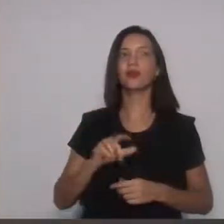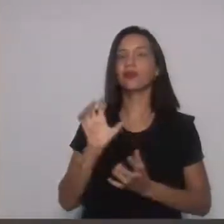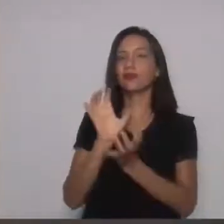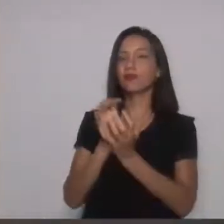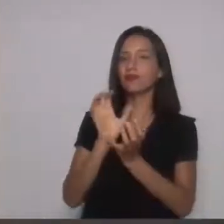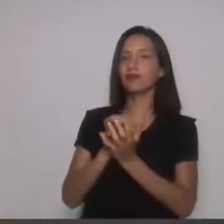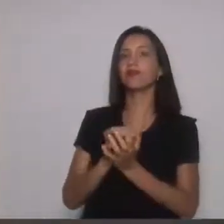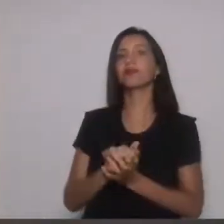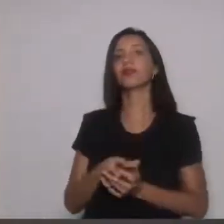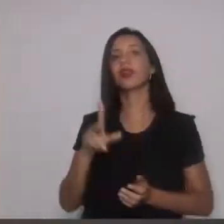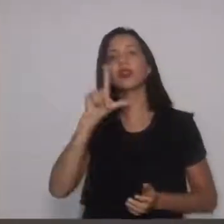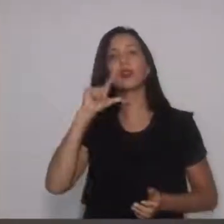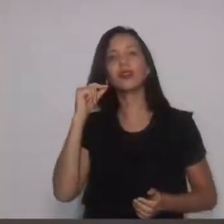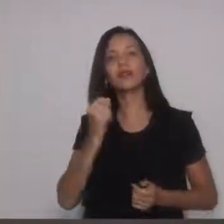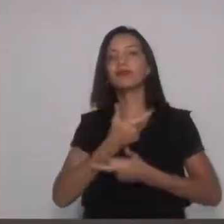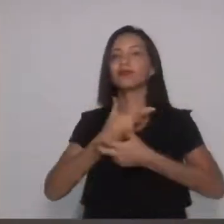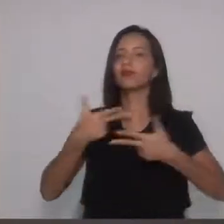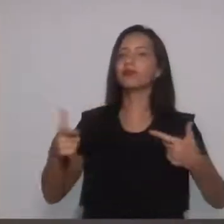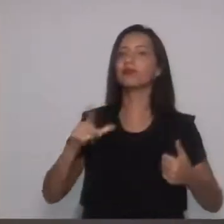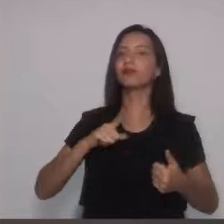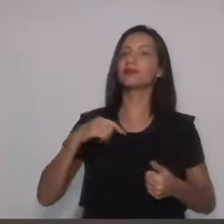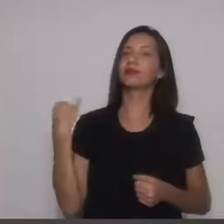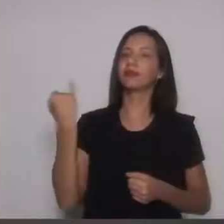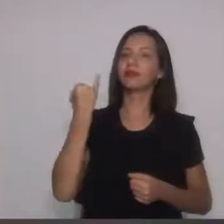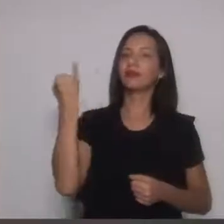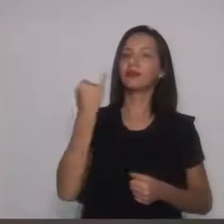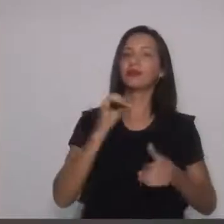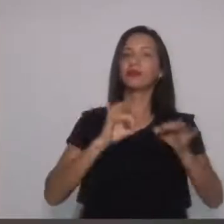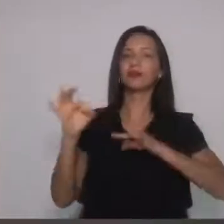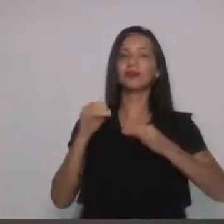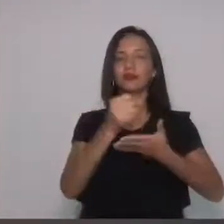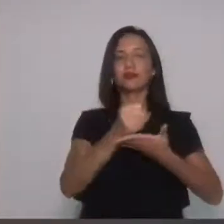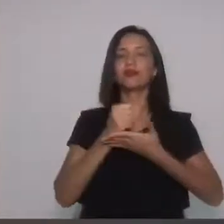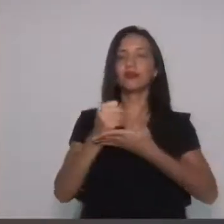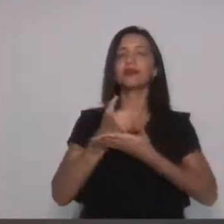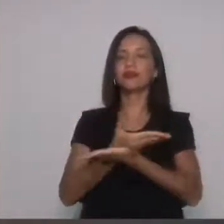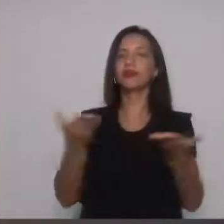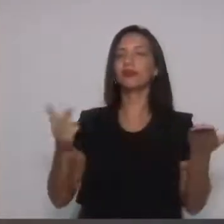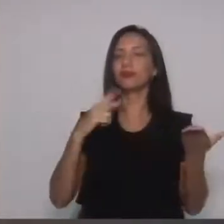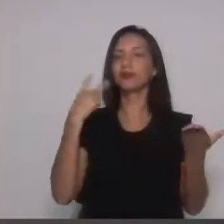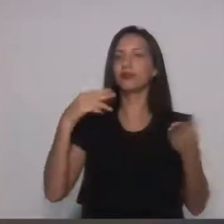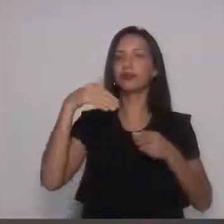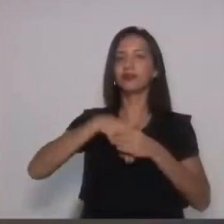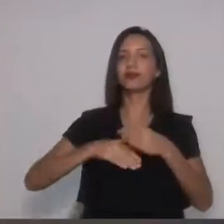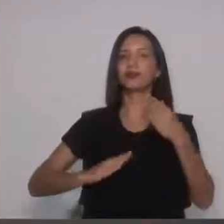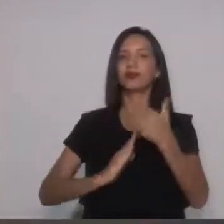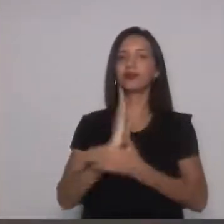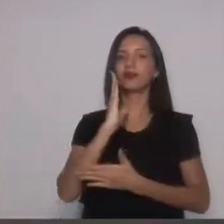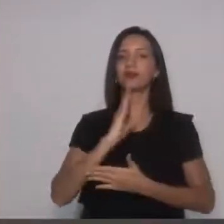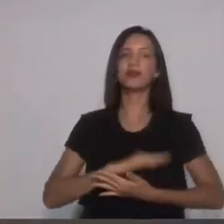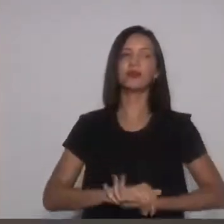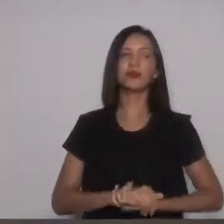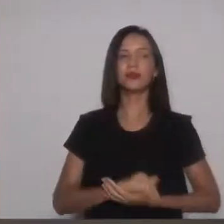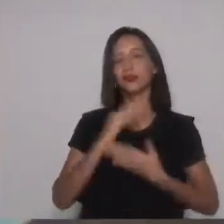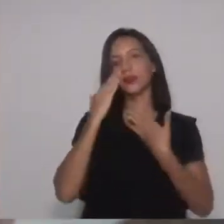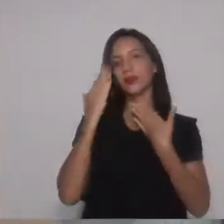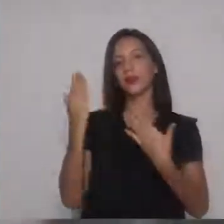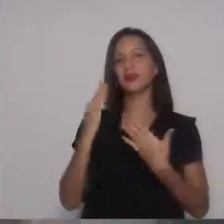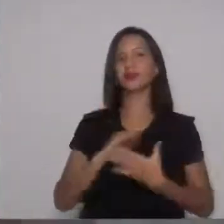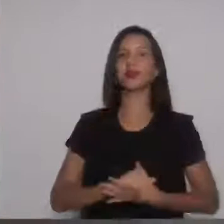Goiás e Alagoas. Dentro da importância desse projeto, quanto ao apoio de todos os nobres pares para a sua aprovação. Obrigado.